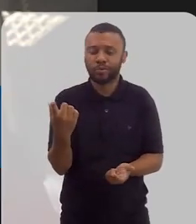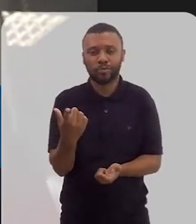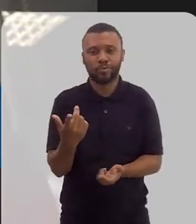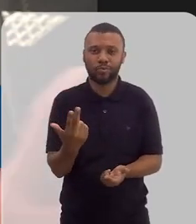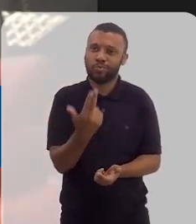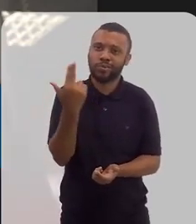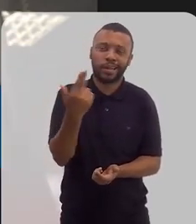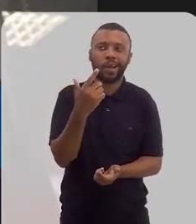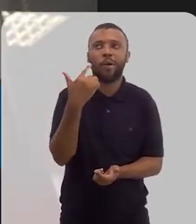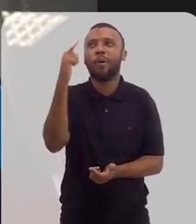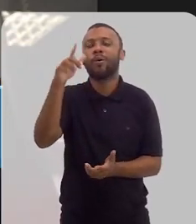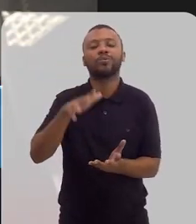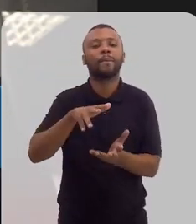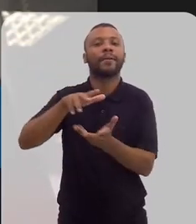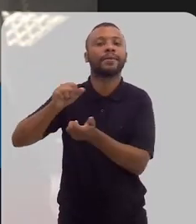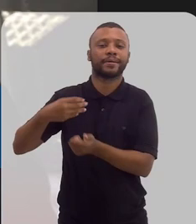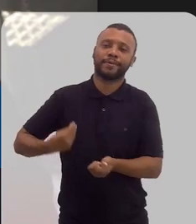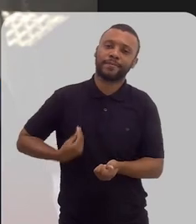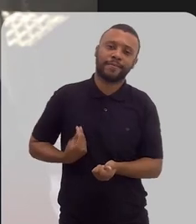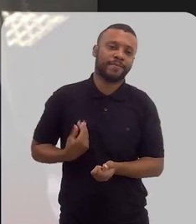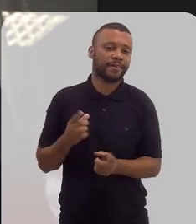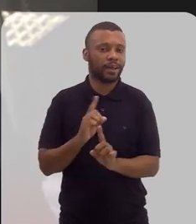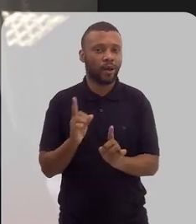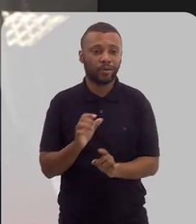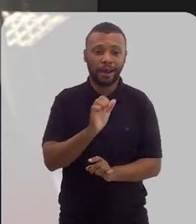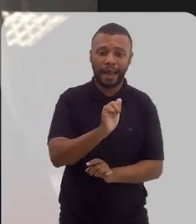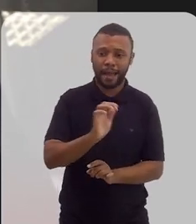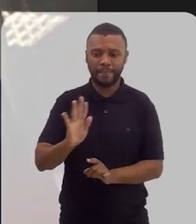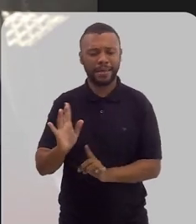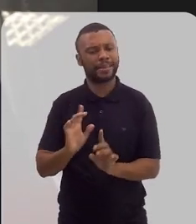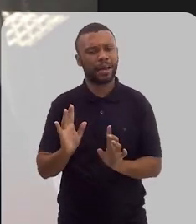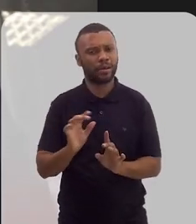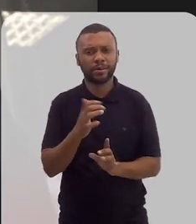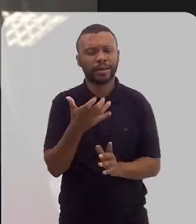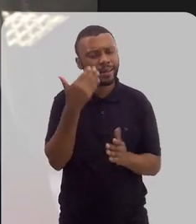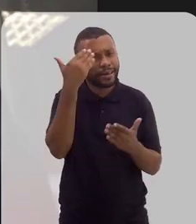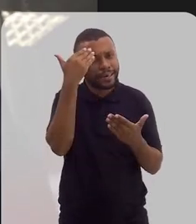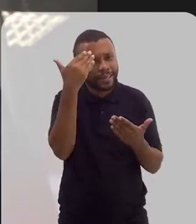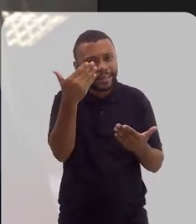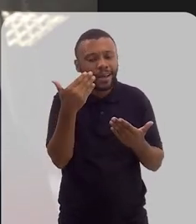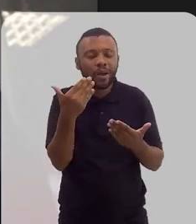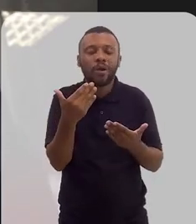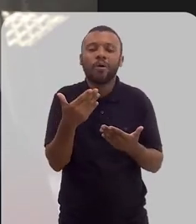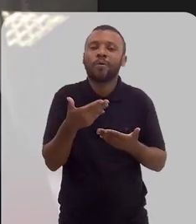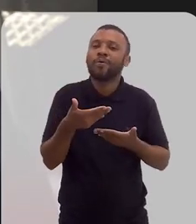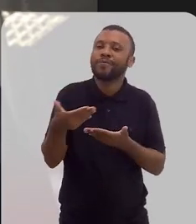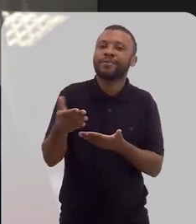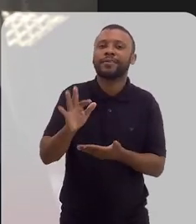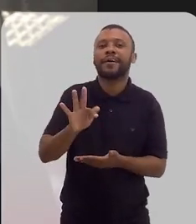plano A e plano B aqui. O planeta é esse. E queria agradecer o convite para a Firjan